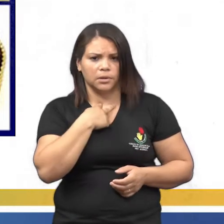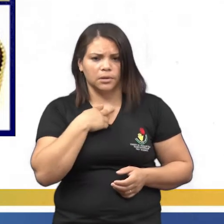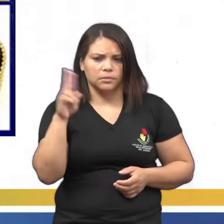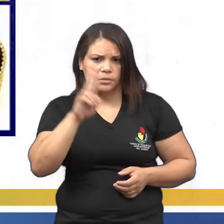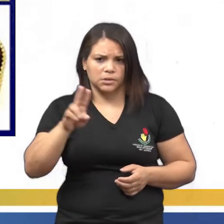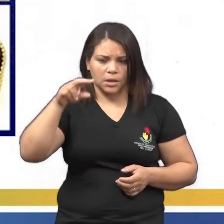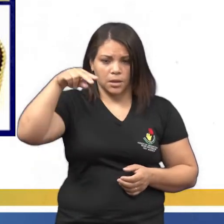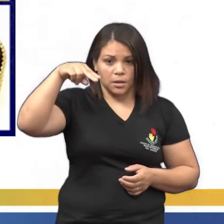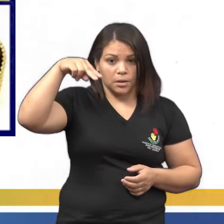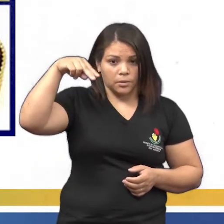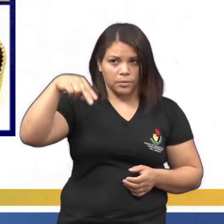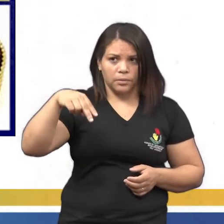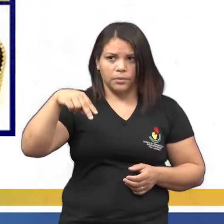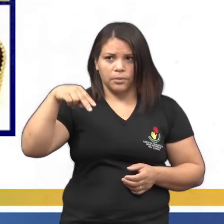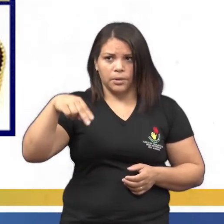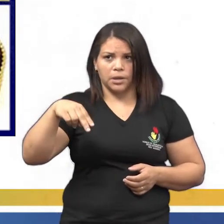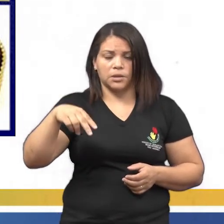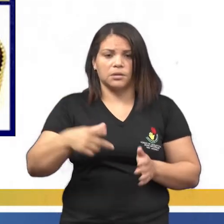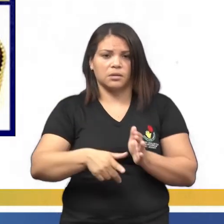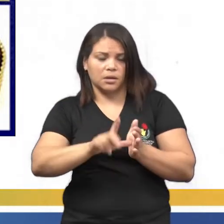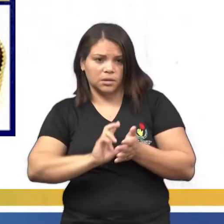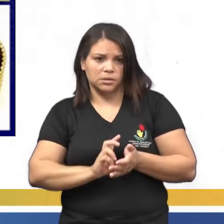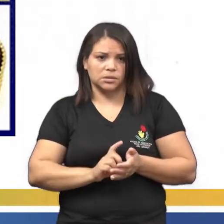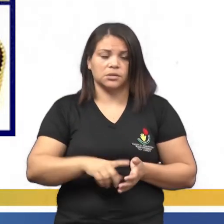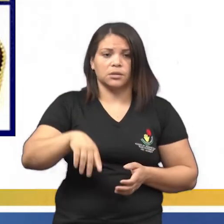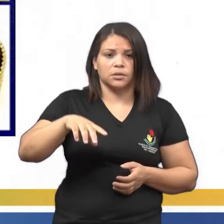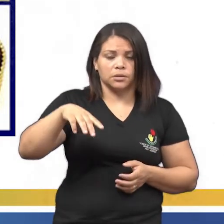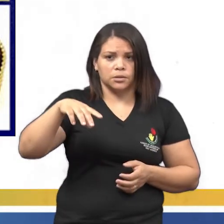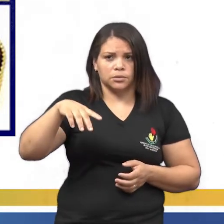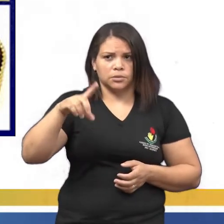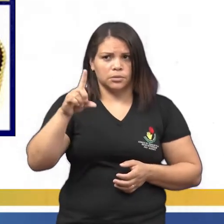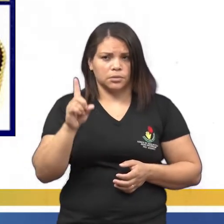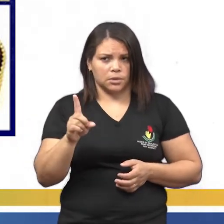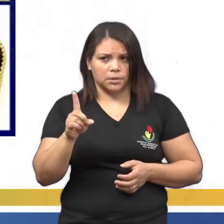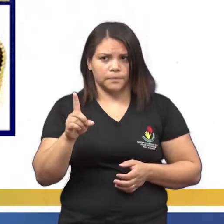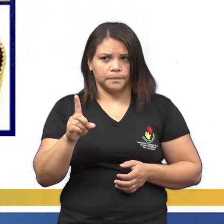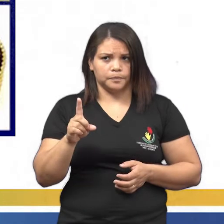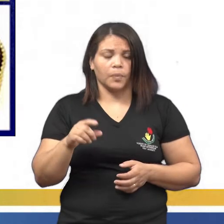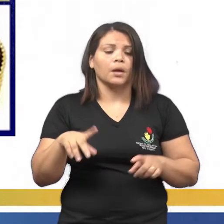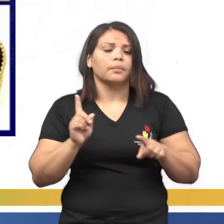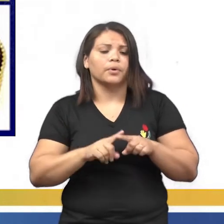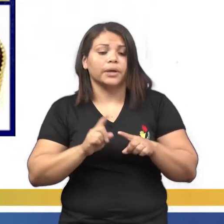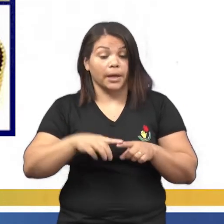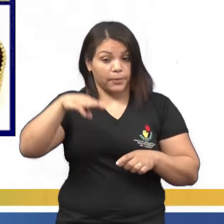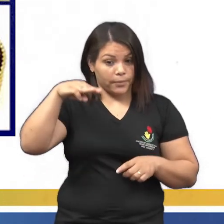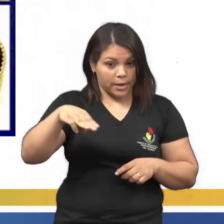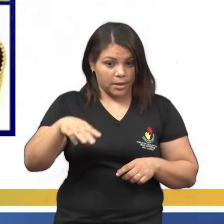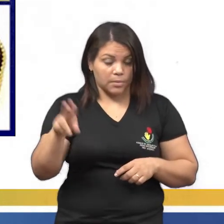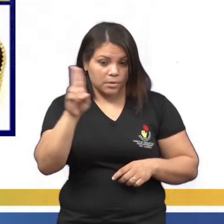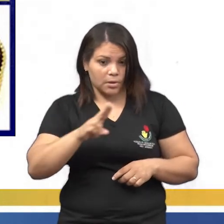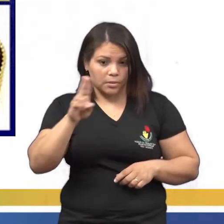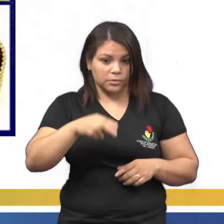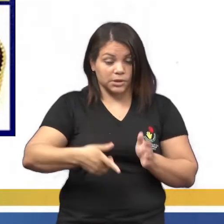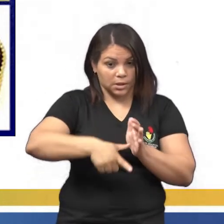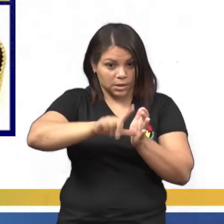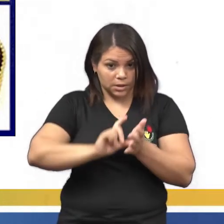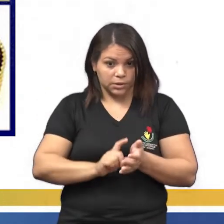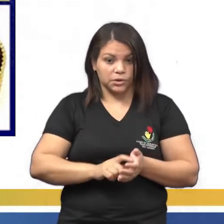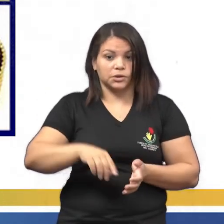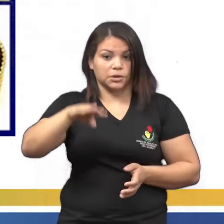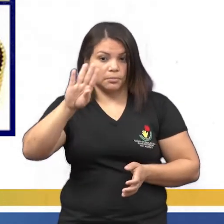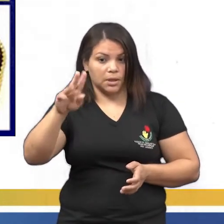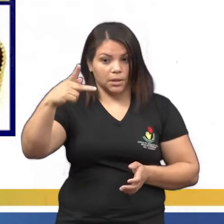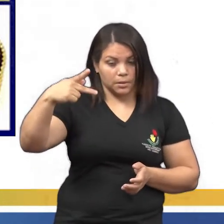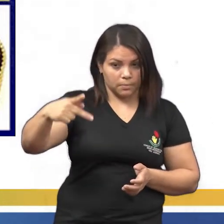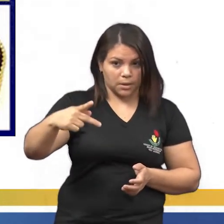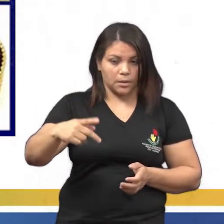do D, porque eu só posso utilizar M antes de P e B, certo? Agora, bomba. Eu utilizo M,